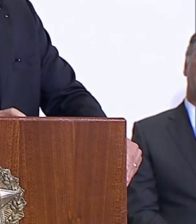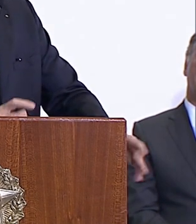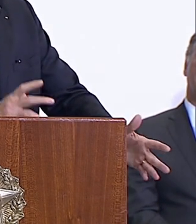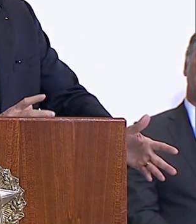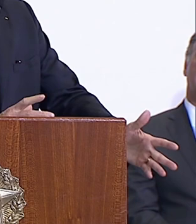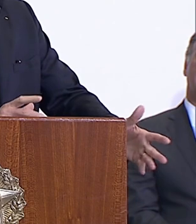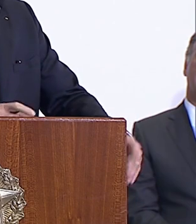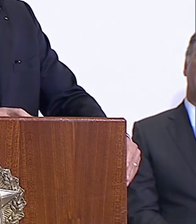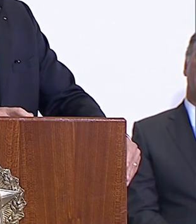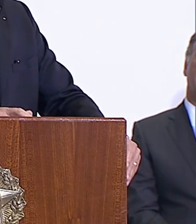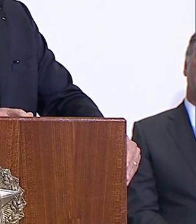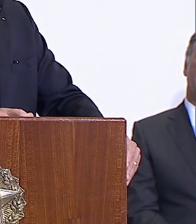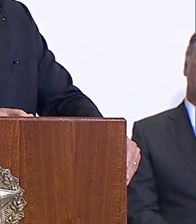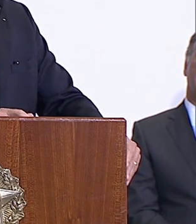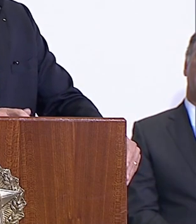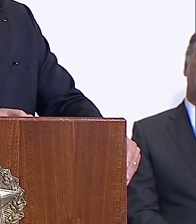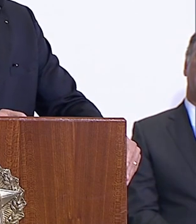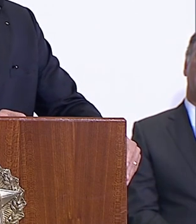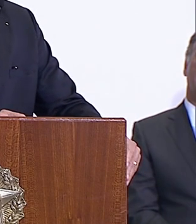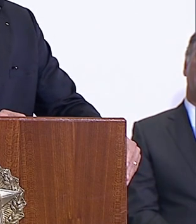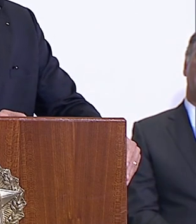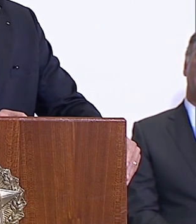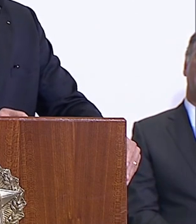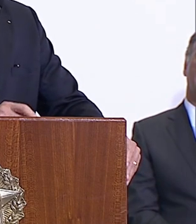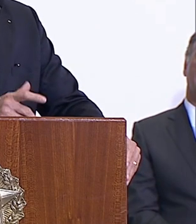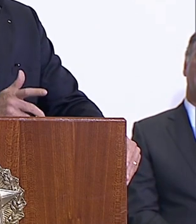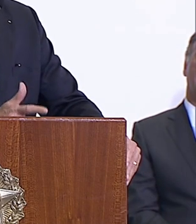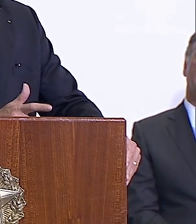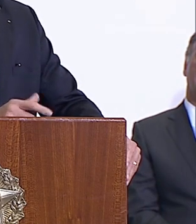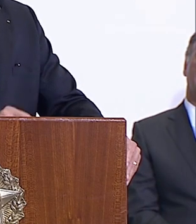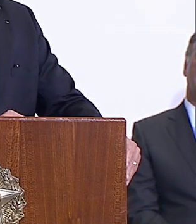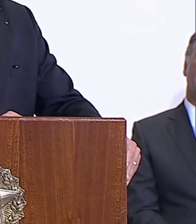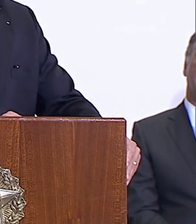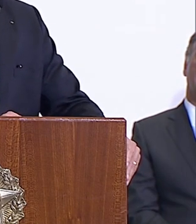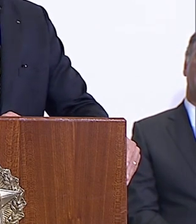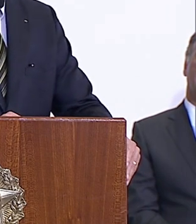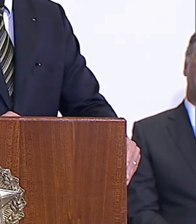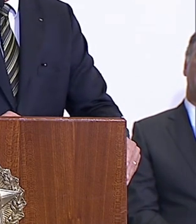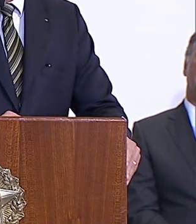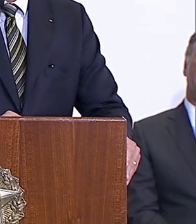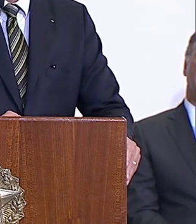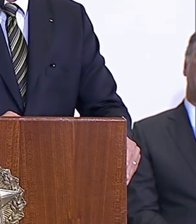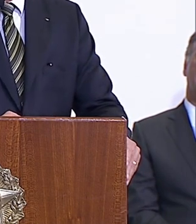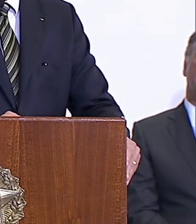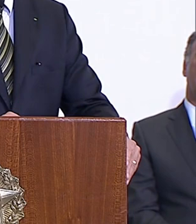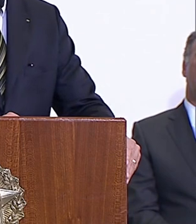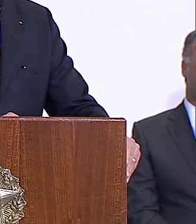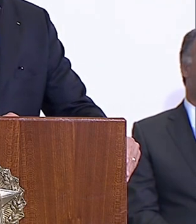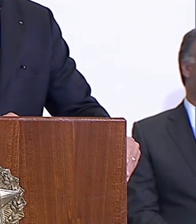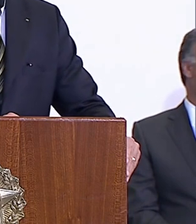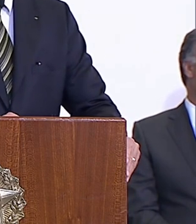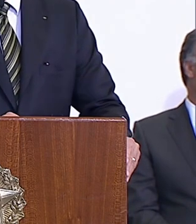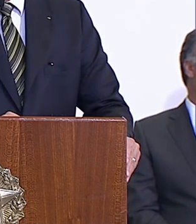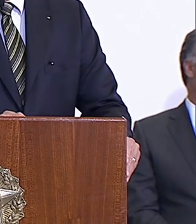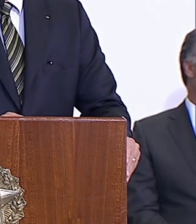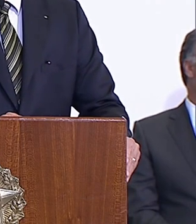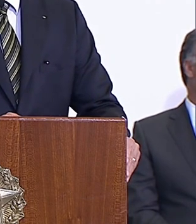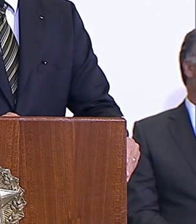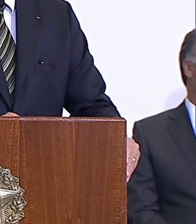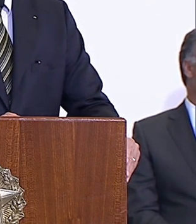investido zero na América do Sul. E no dia seguinte, o Onyx anunciou